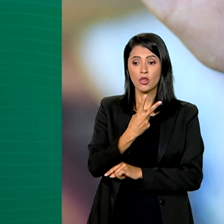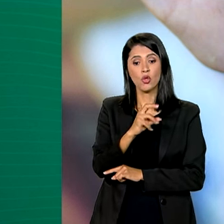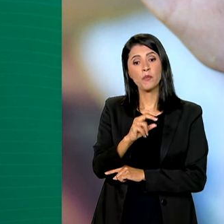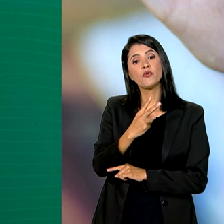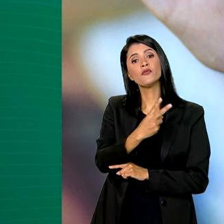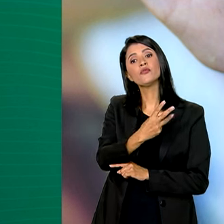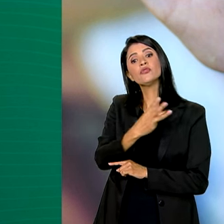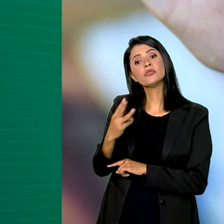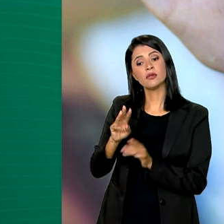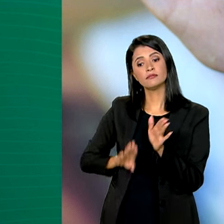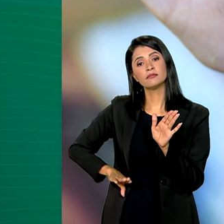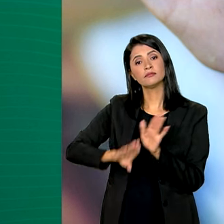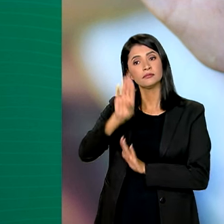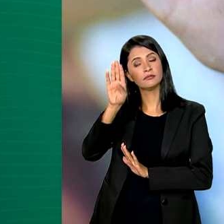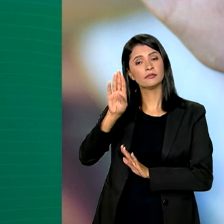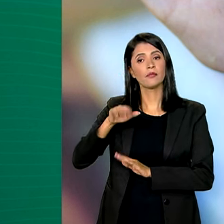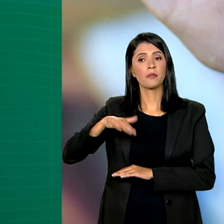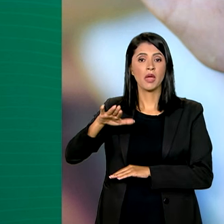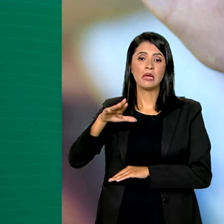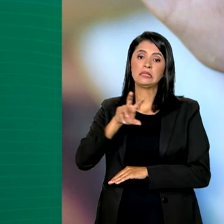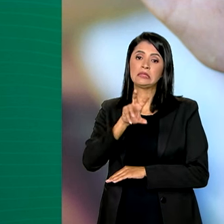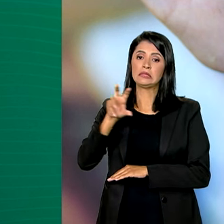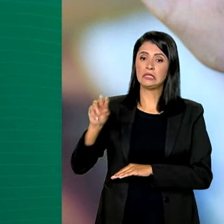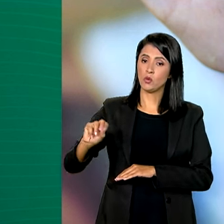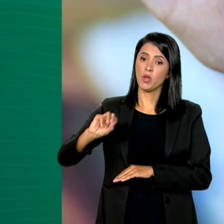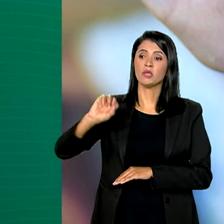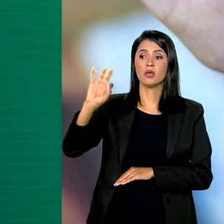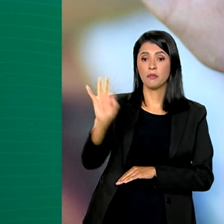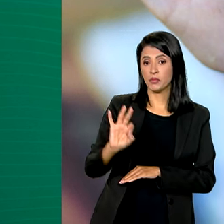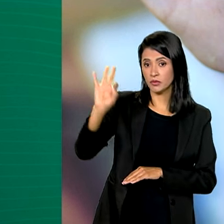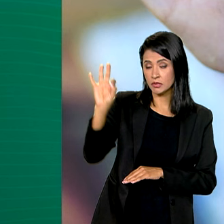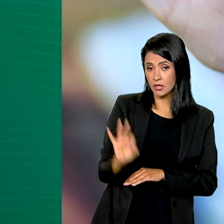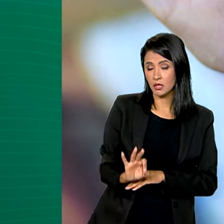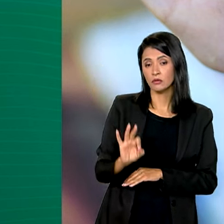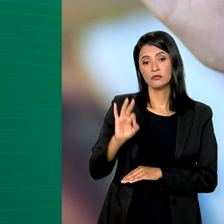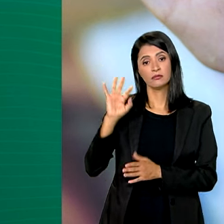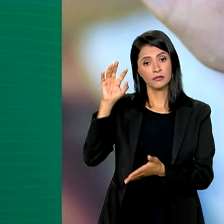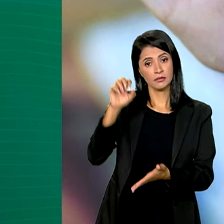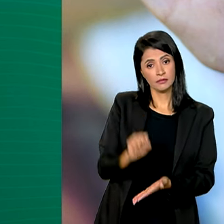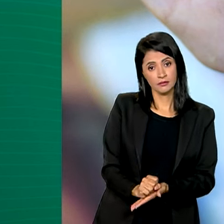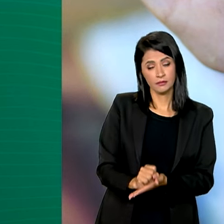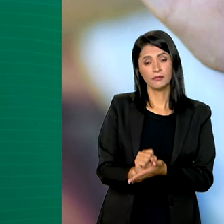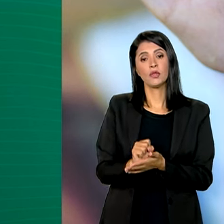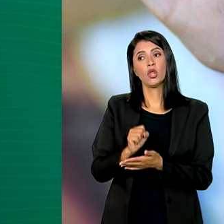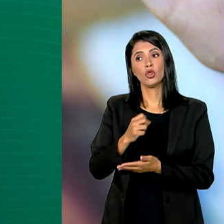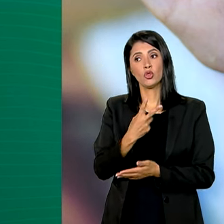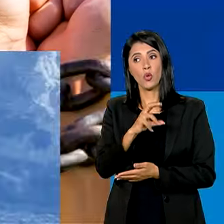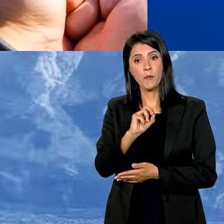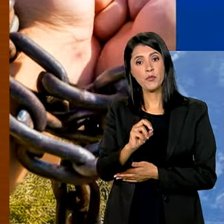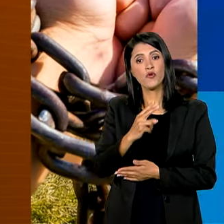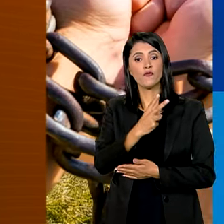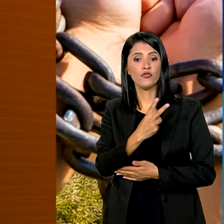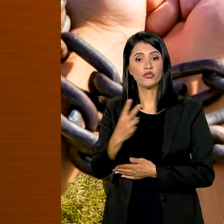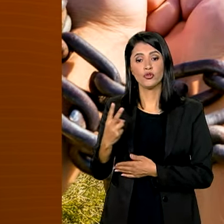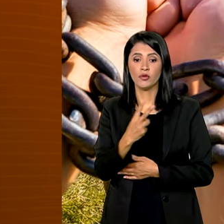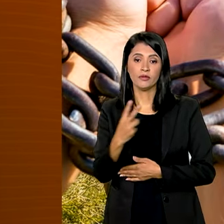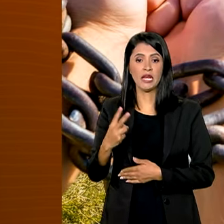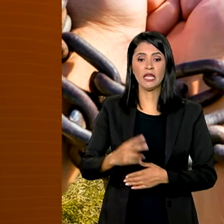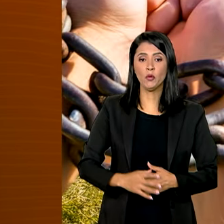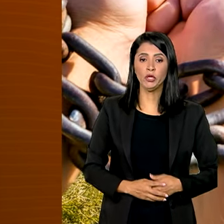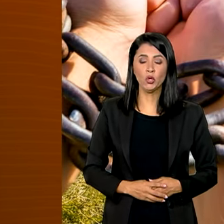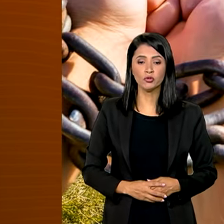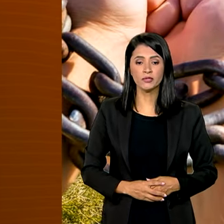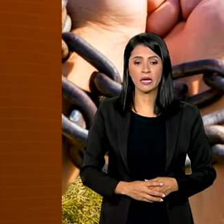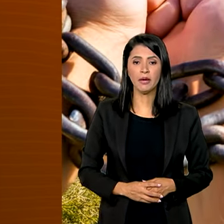superou em mais de 50% o registrado em 2022. Na lista